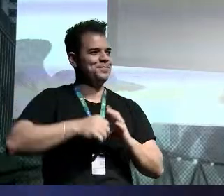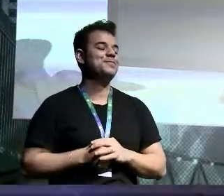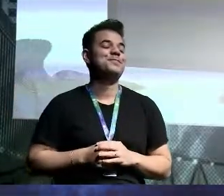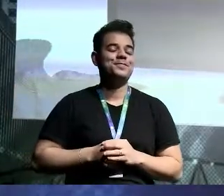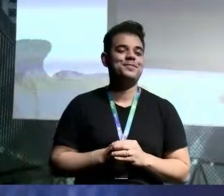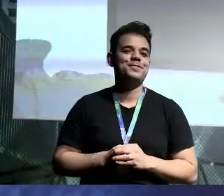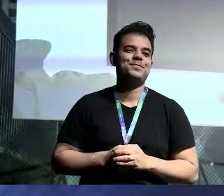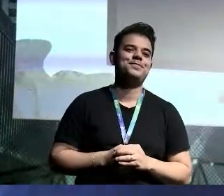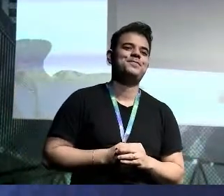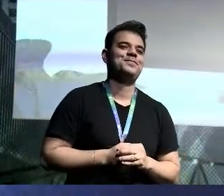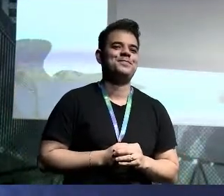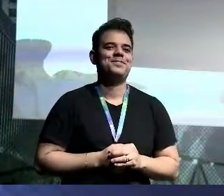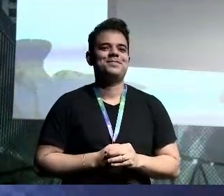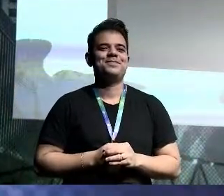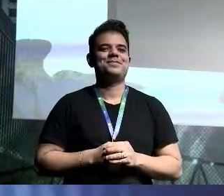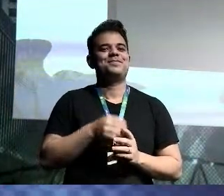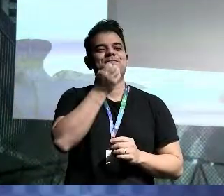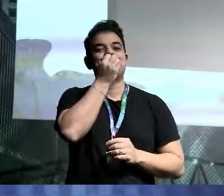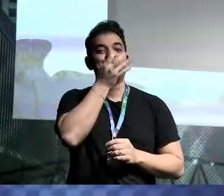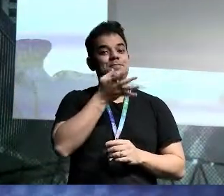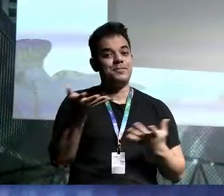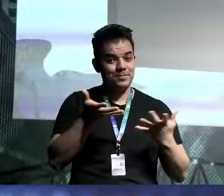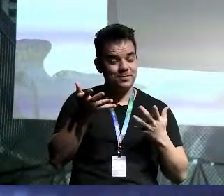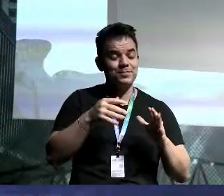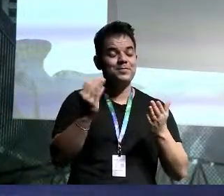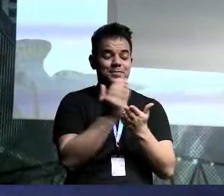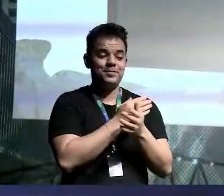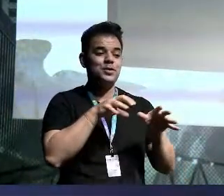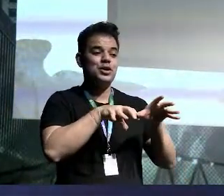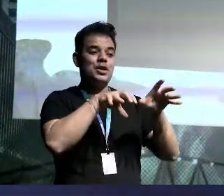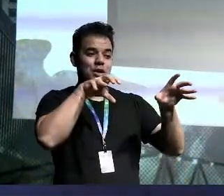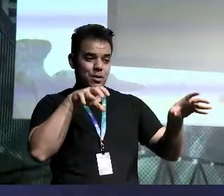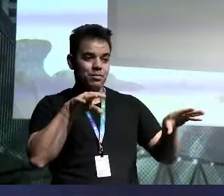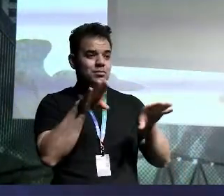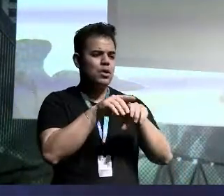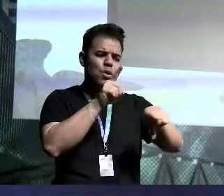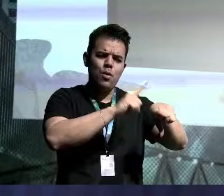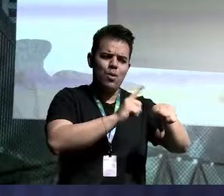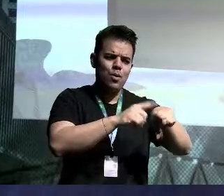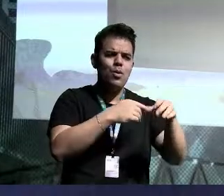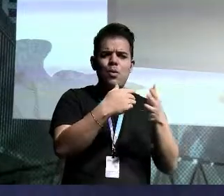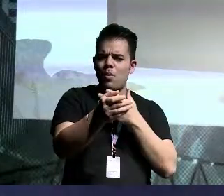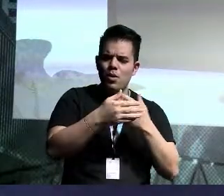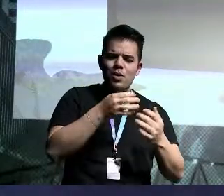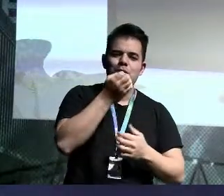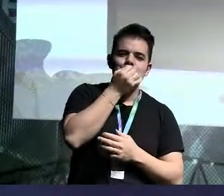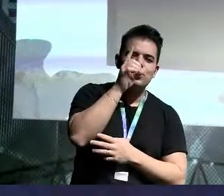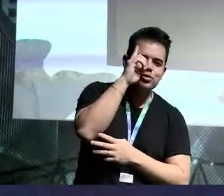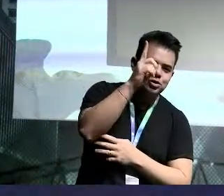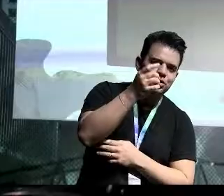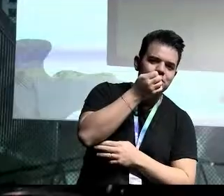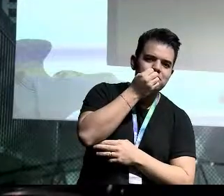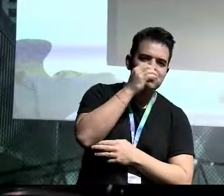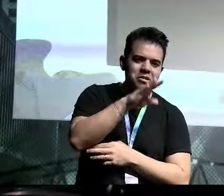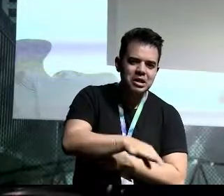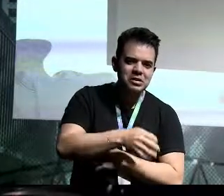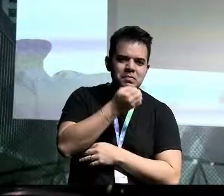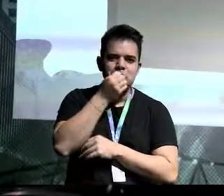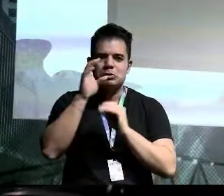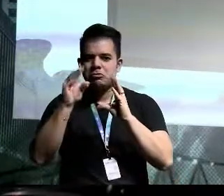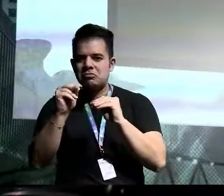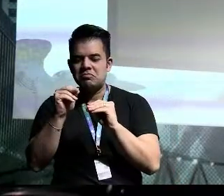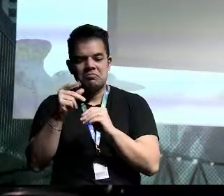Bom, pessoal, para quem está assistindo, é o remoto, e qual o horário, independente do horário, bom dia, boa tarde ou boa noite,